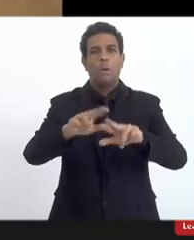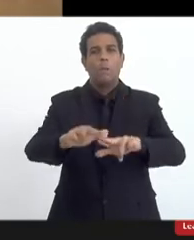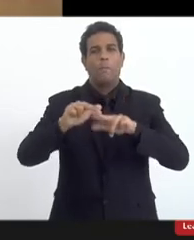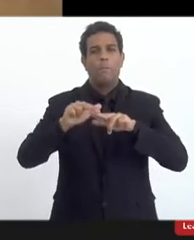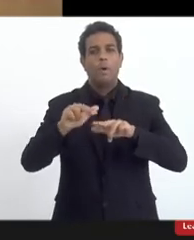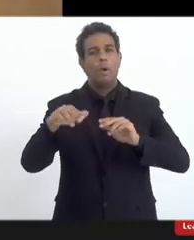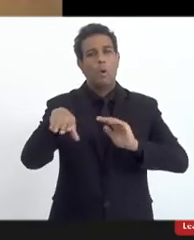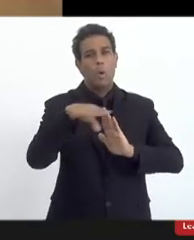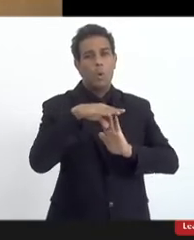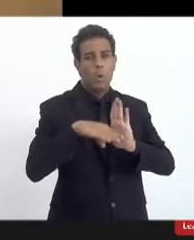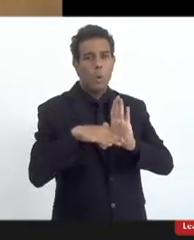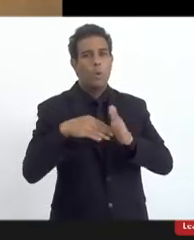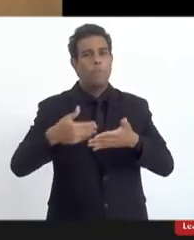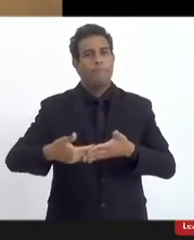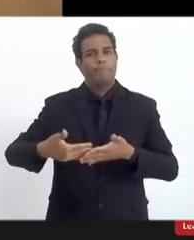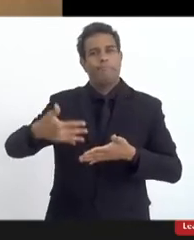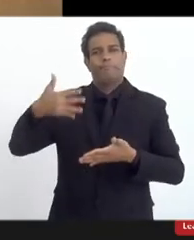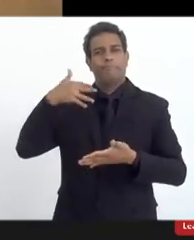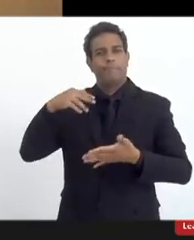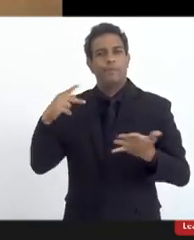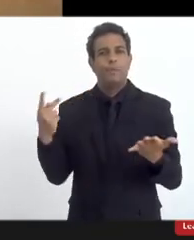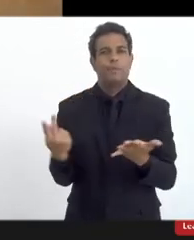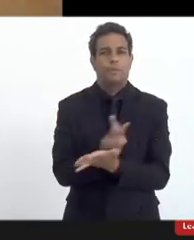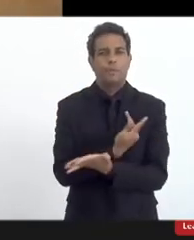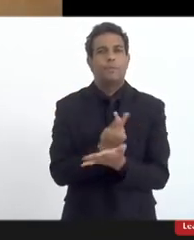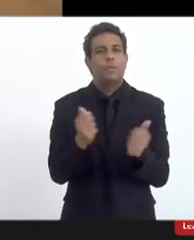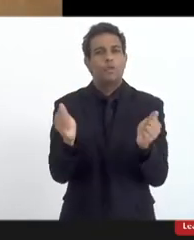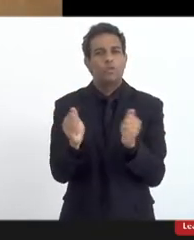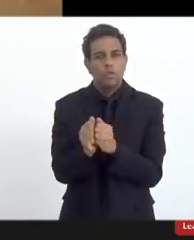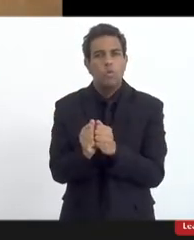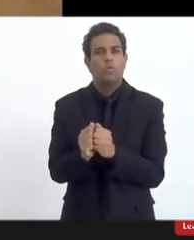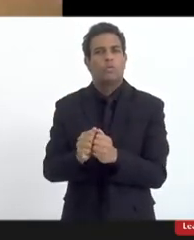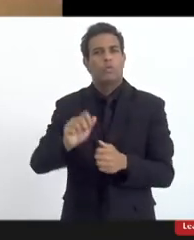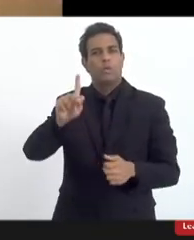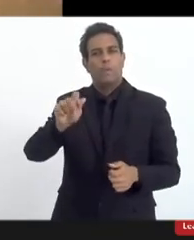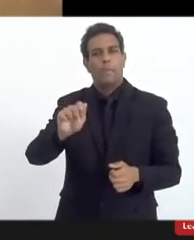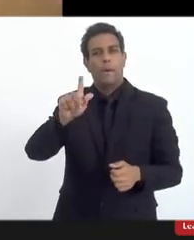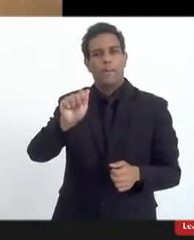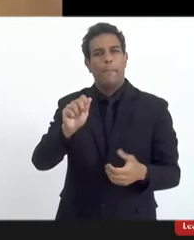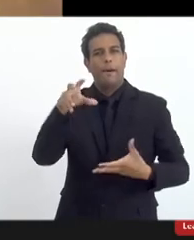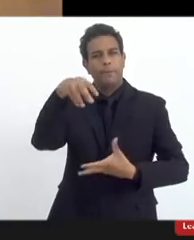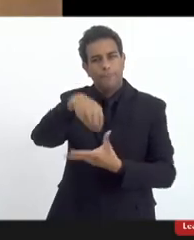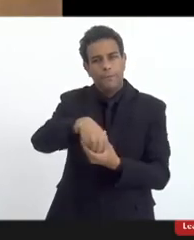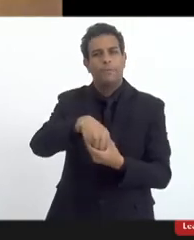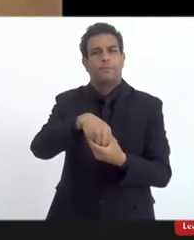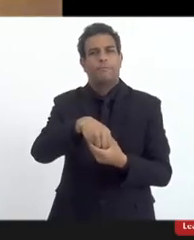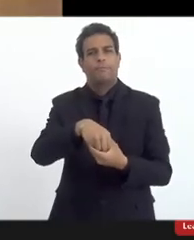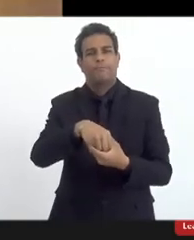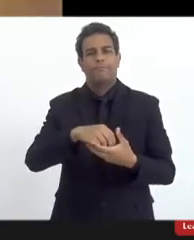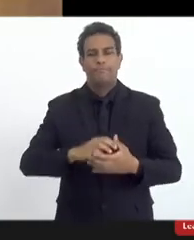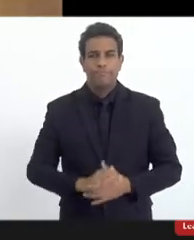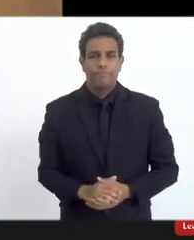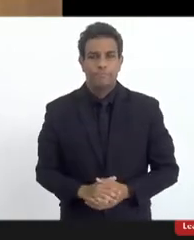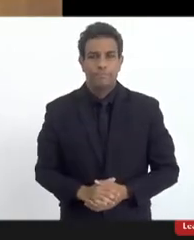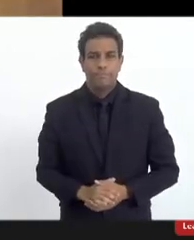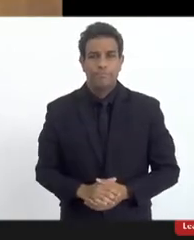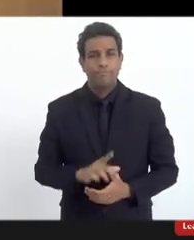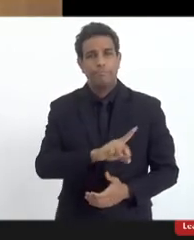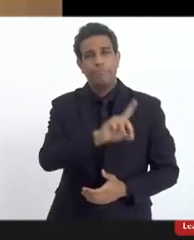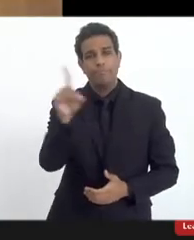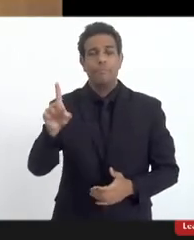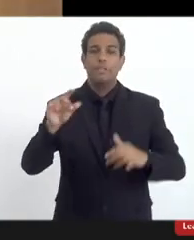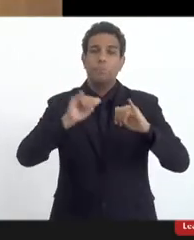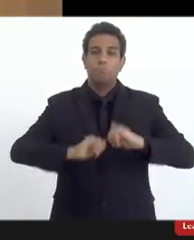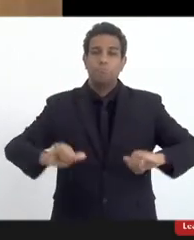documento que anteriormente foi feito entre o Papa e o imã Otayéb. No dia, inclusive, do